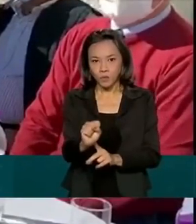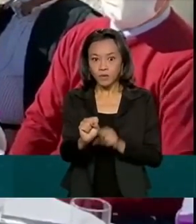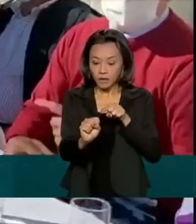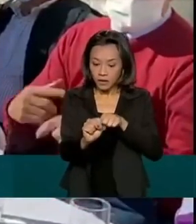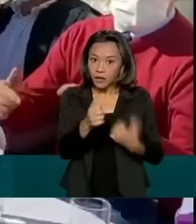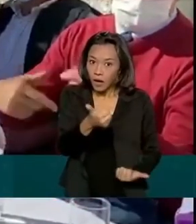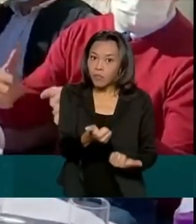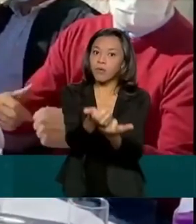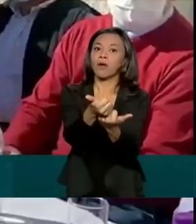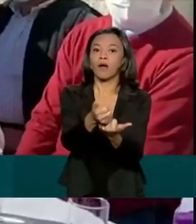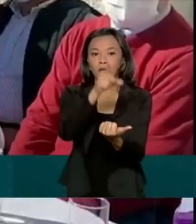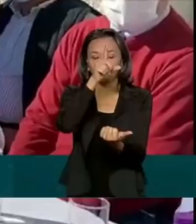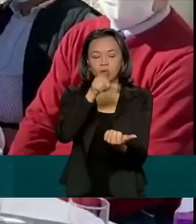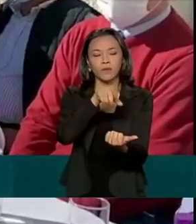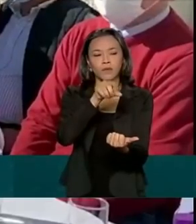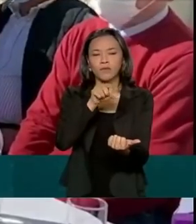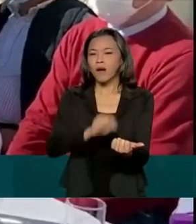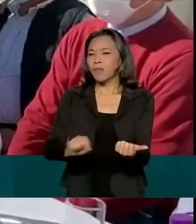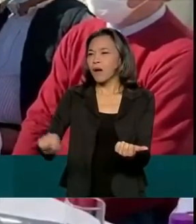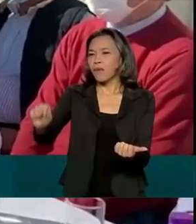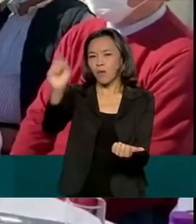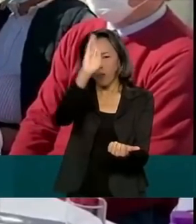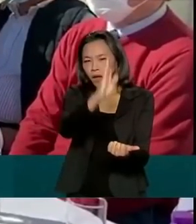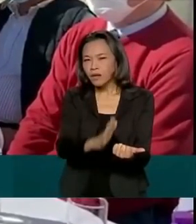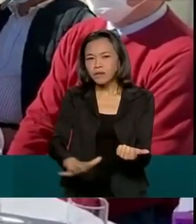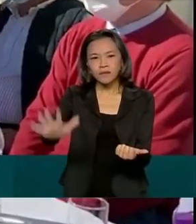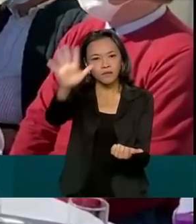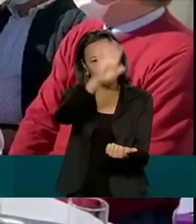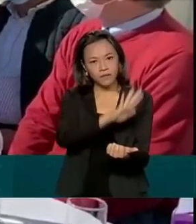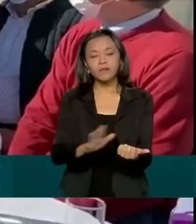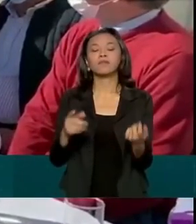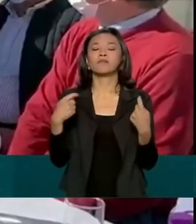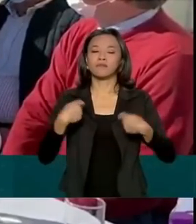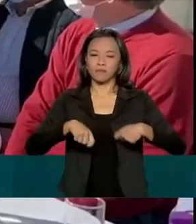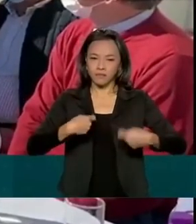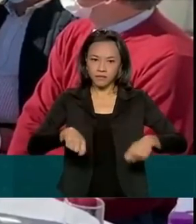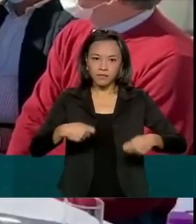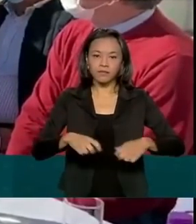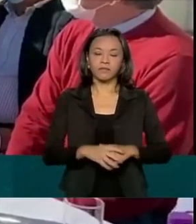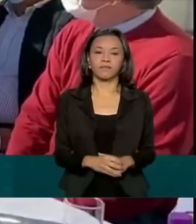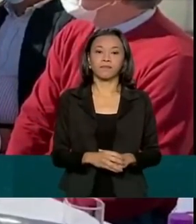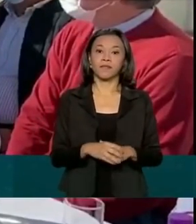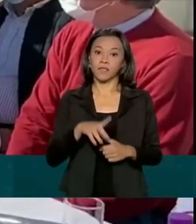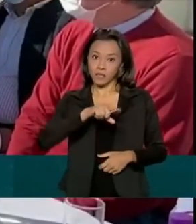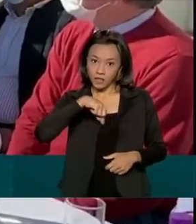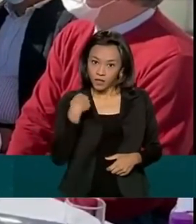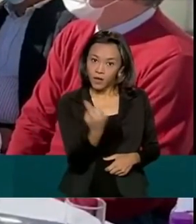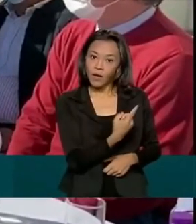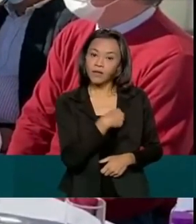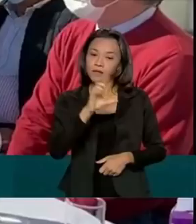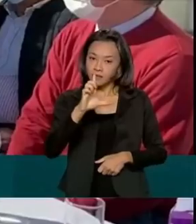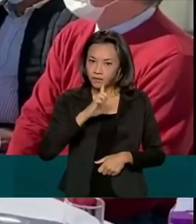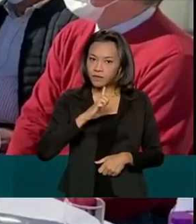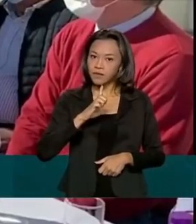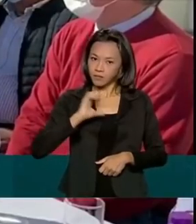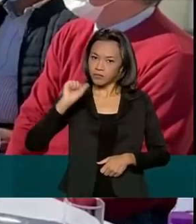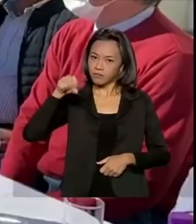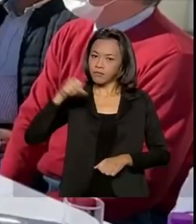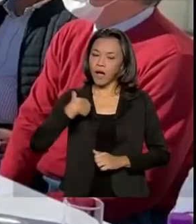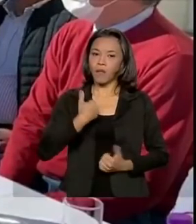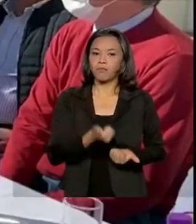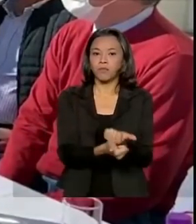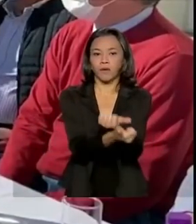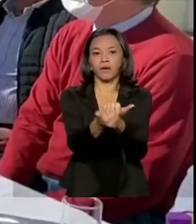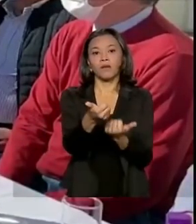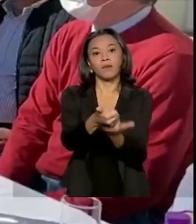dado as respostas que o Brasil precisa. E nós temos apoiado fortemente